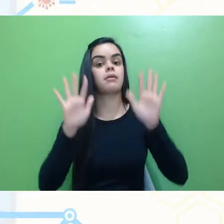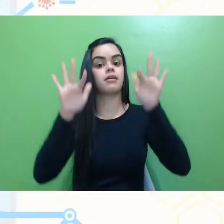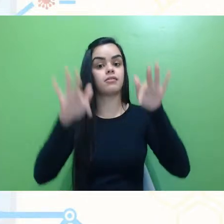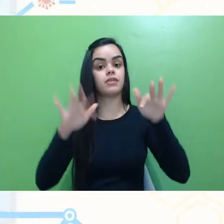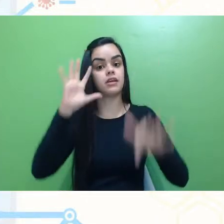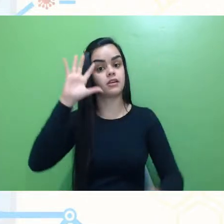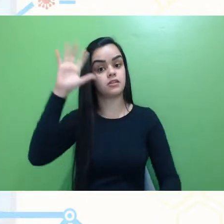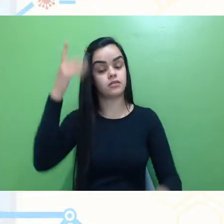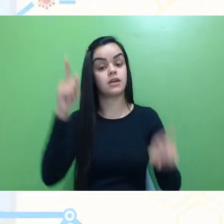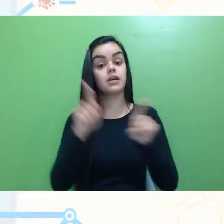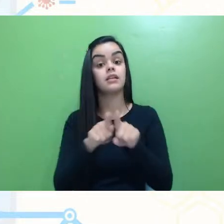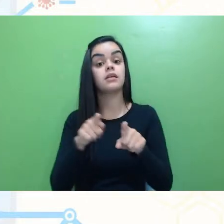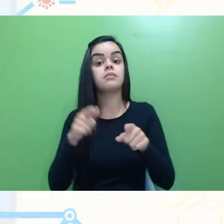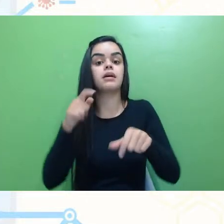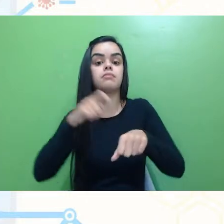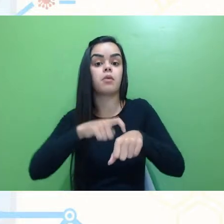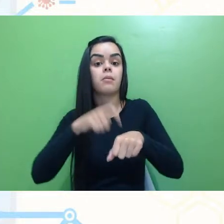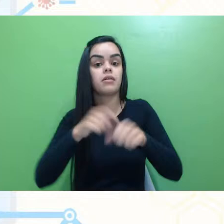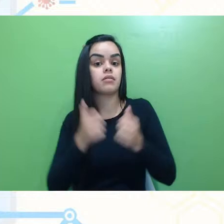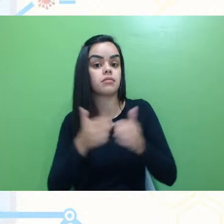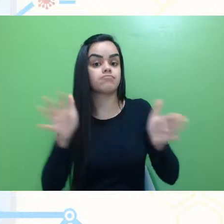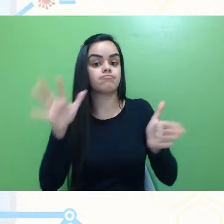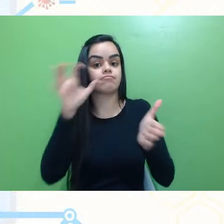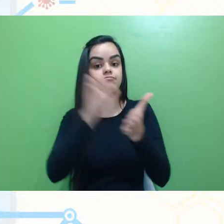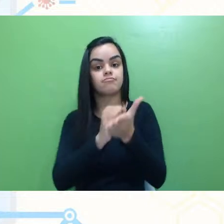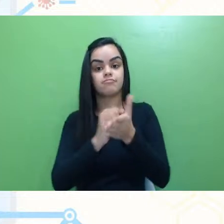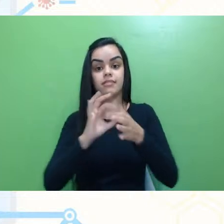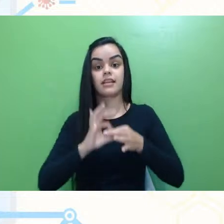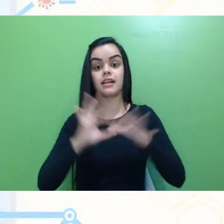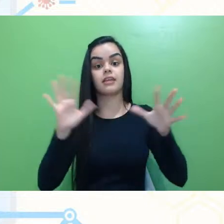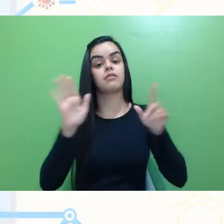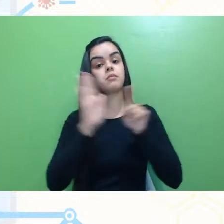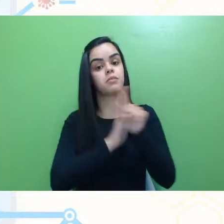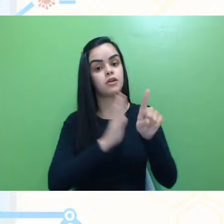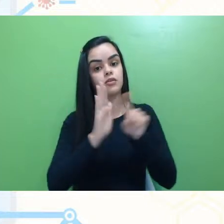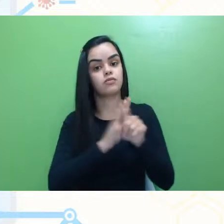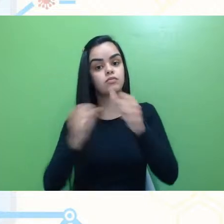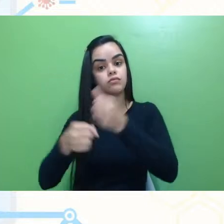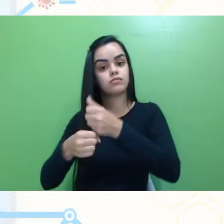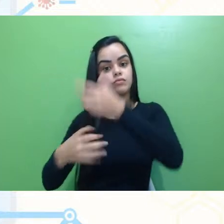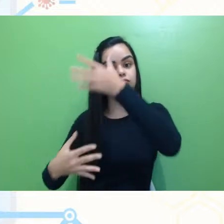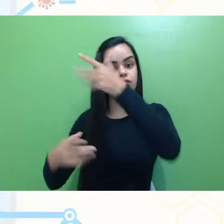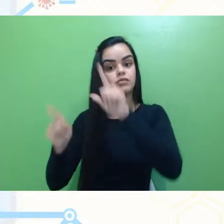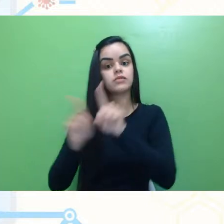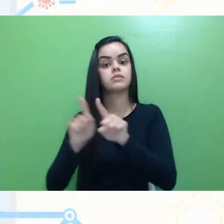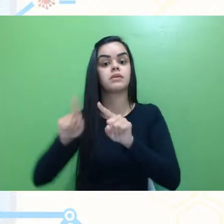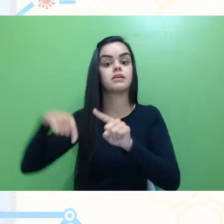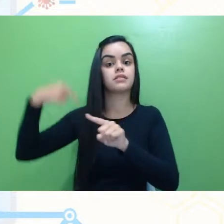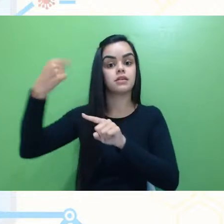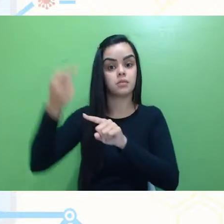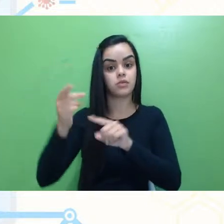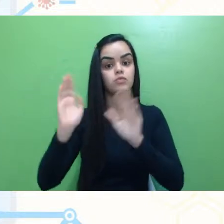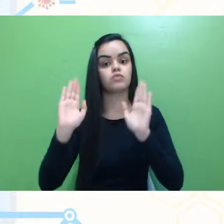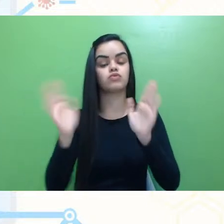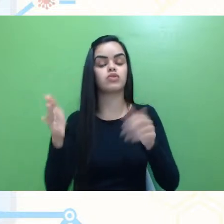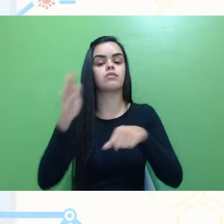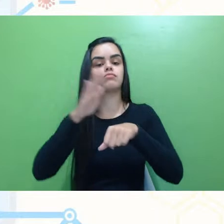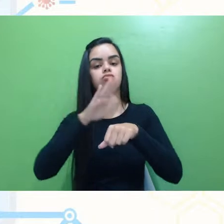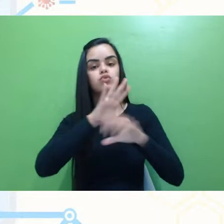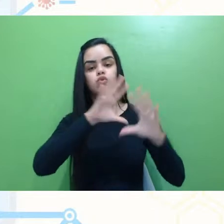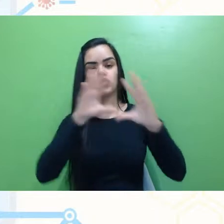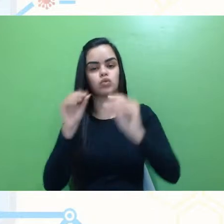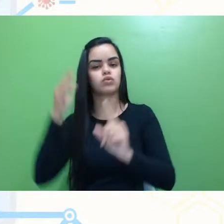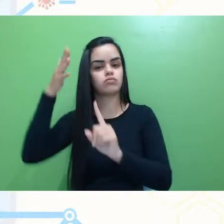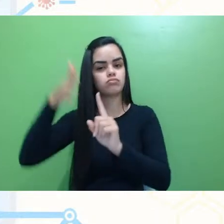Por isso, fiquem à vontade para fazer as perguntas no chat, que, após as falas dos nossos convidados,